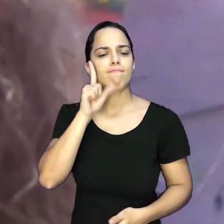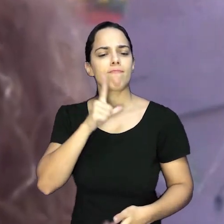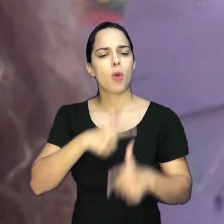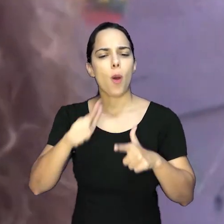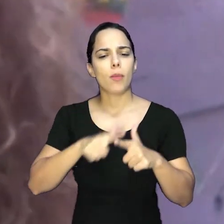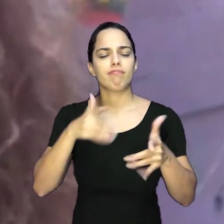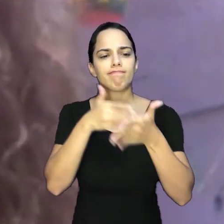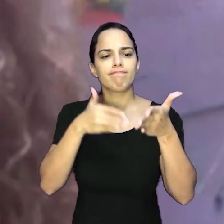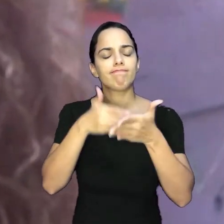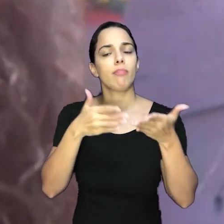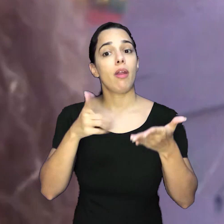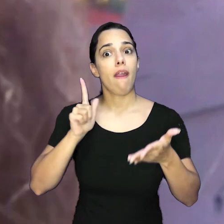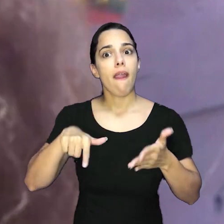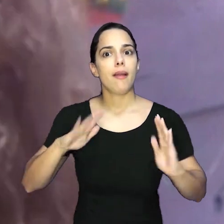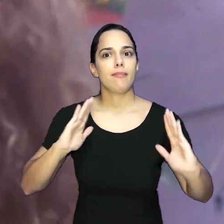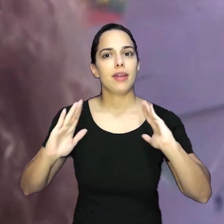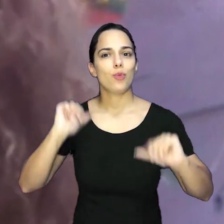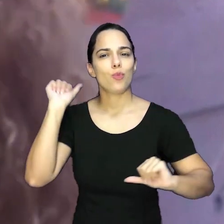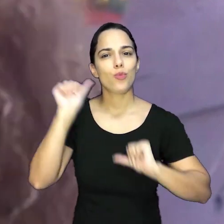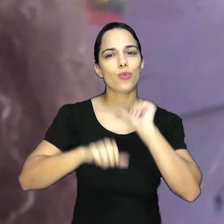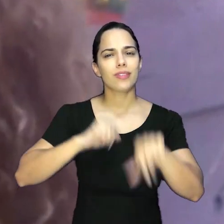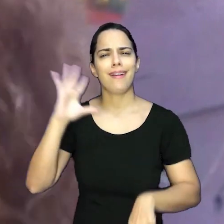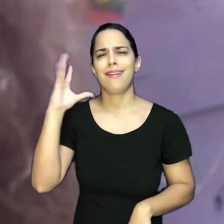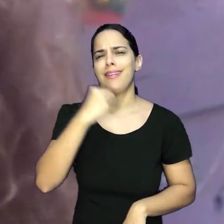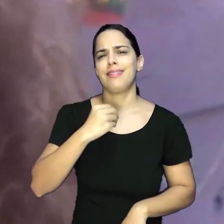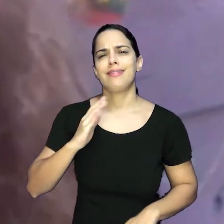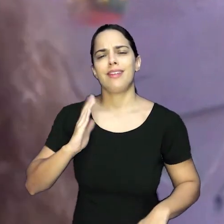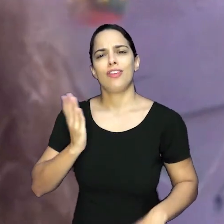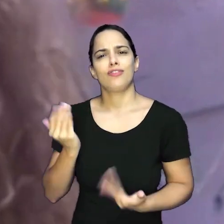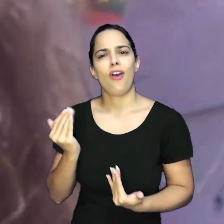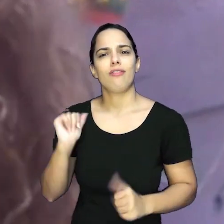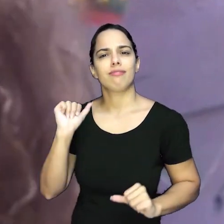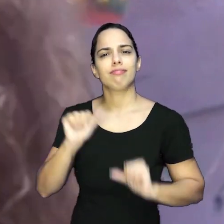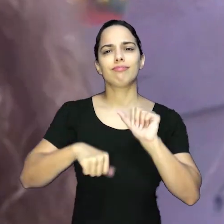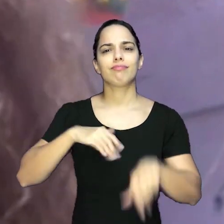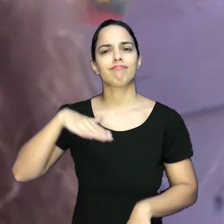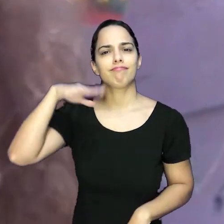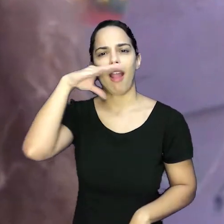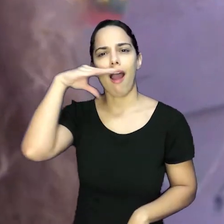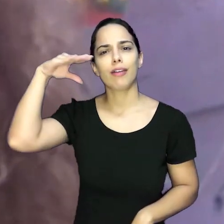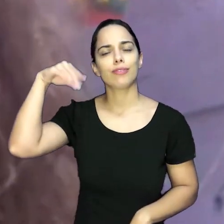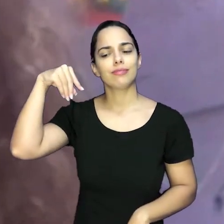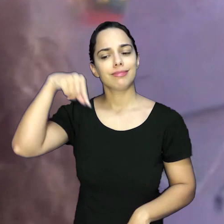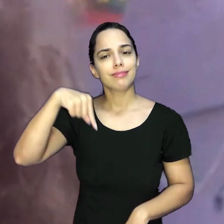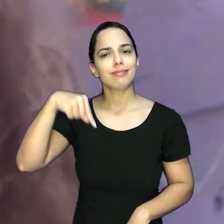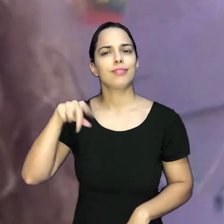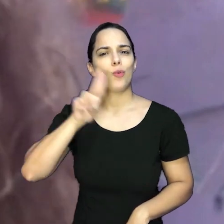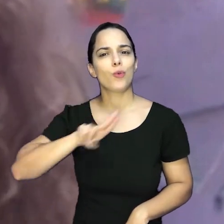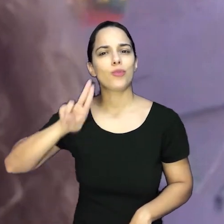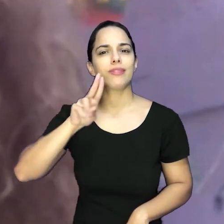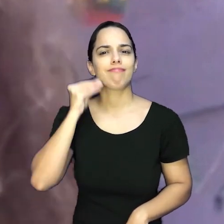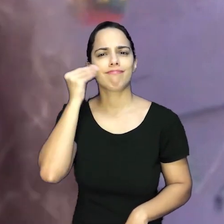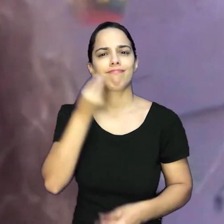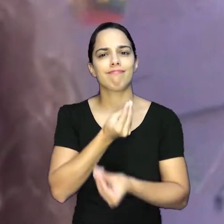dentro dessa mudança que é tão linda da juventude para a idade adulta, que a universidade vivencia,